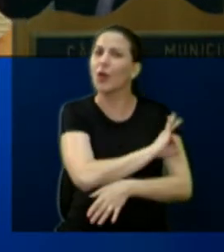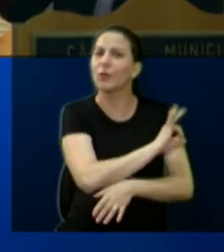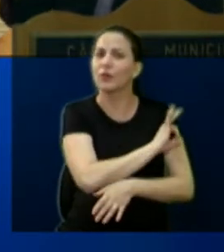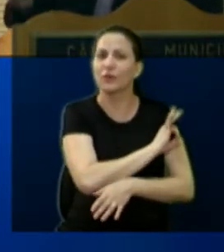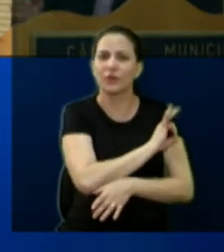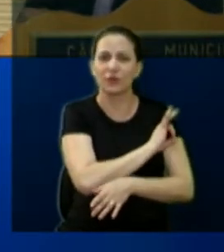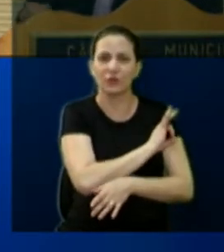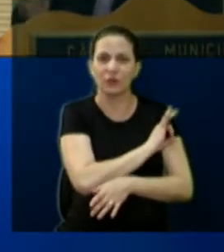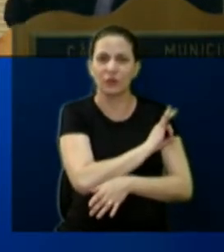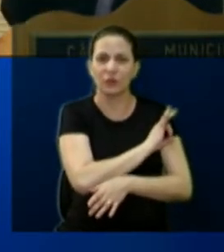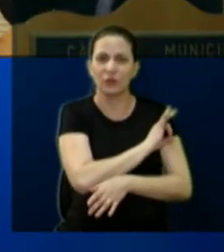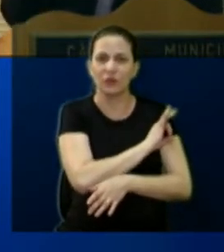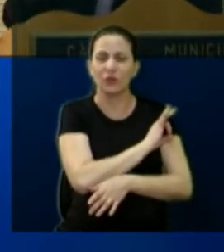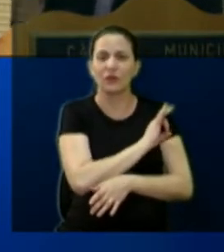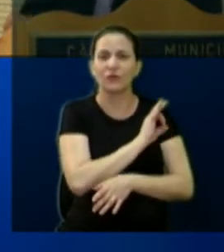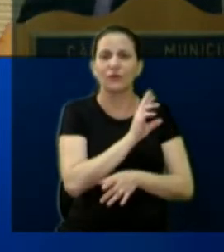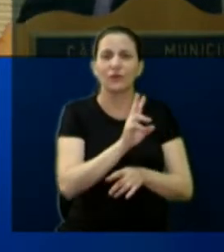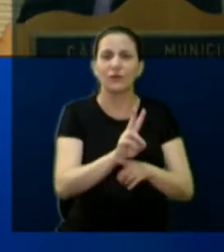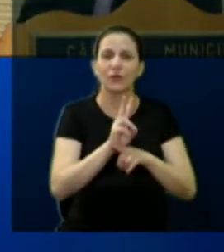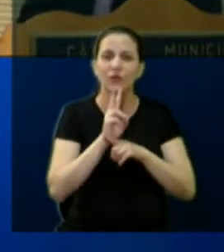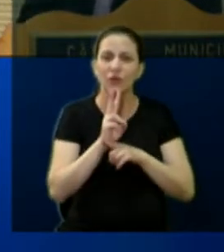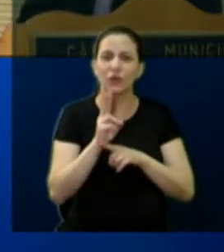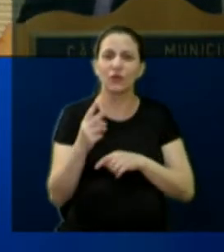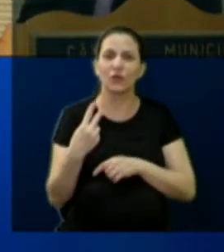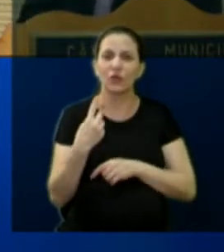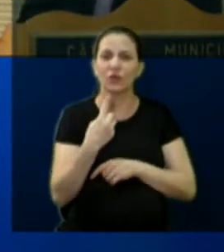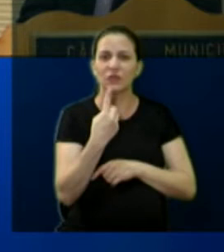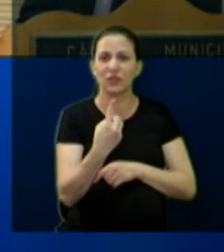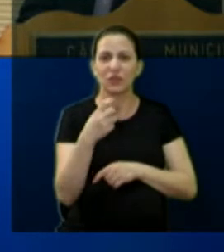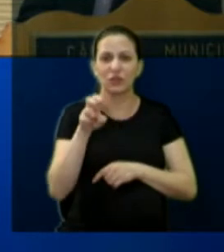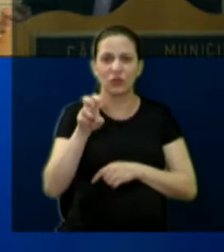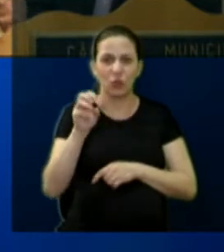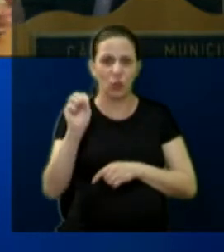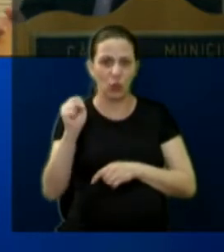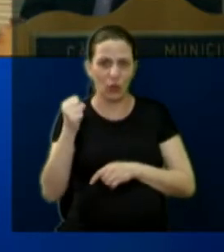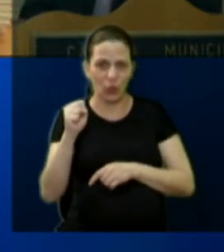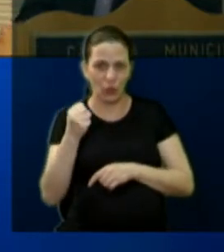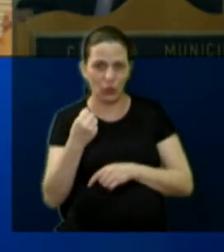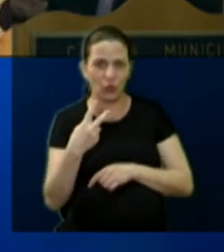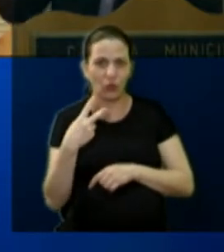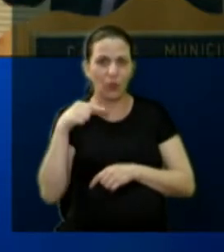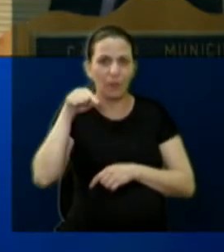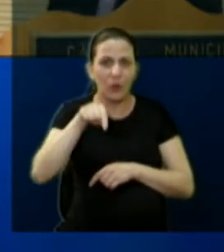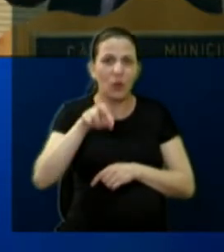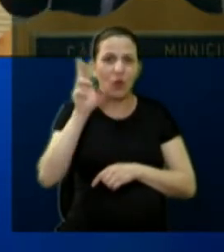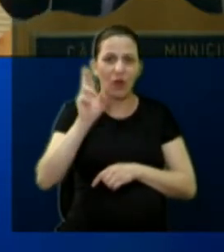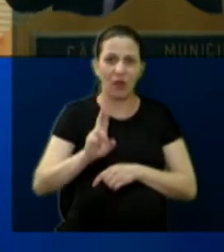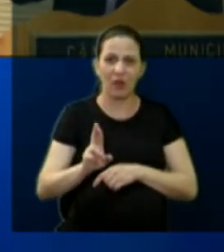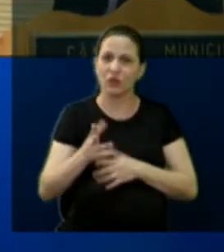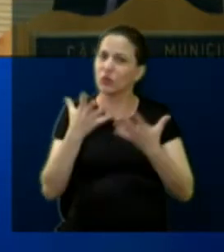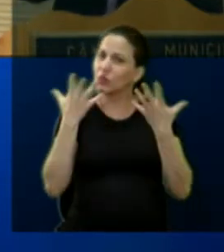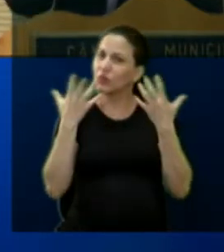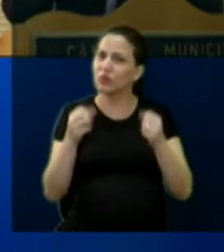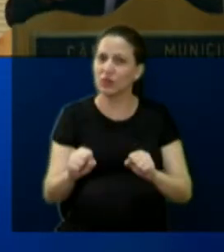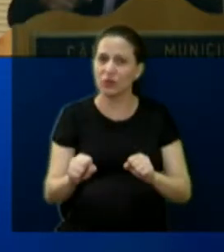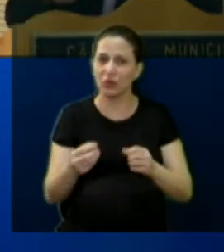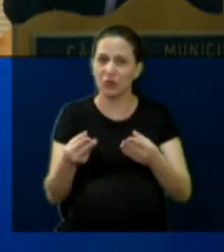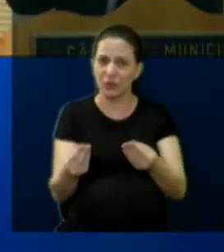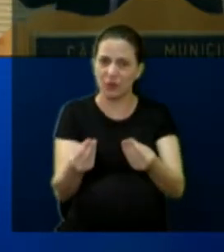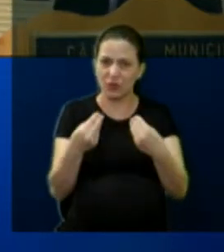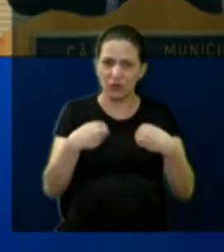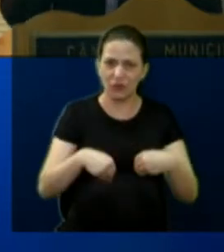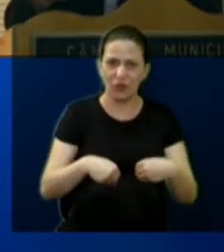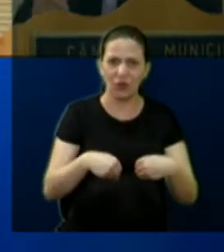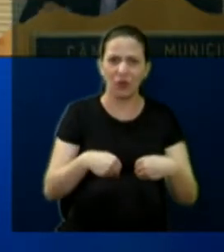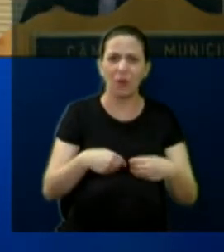estipulou que vale 158, o valor venal. 158.000 e não aceitou, já devolveu para mim, dizendo,